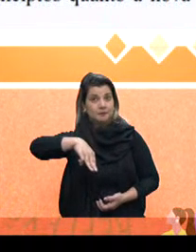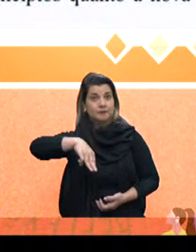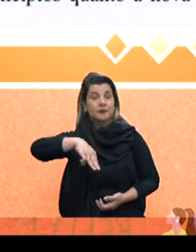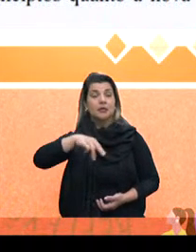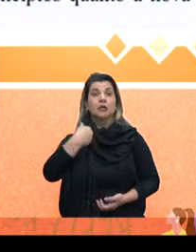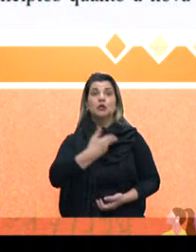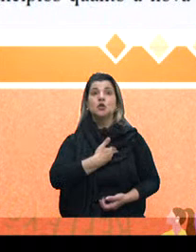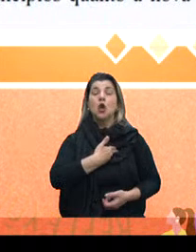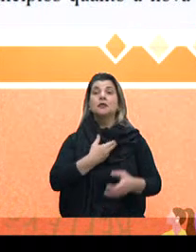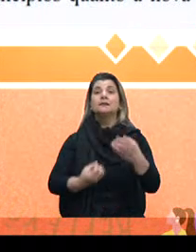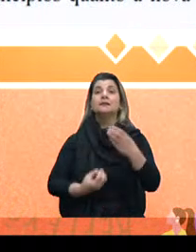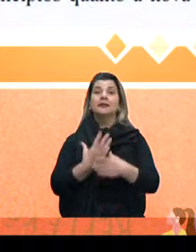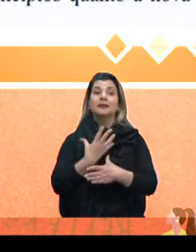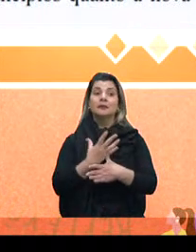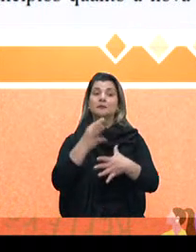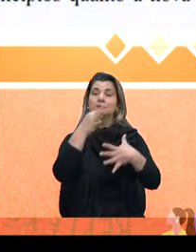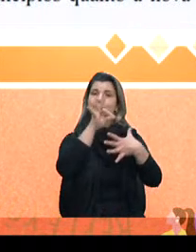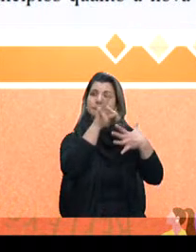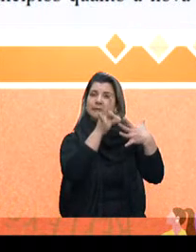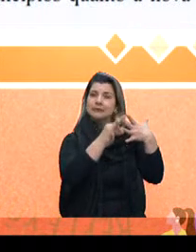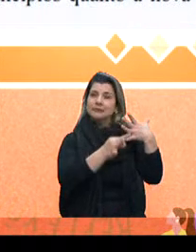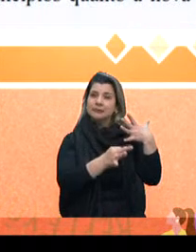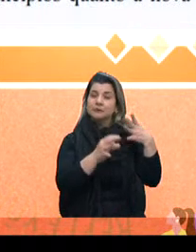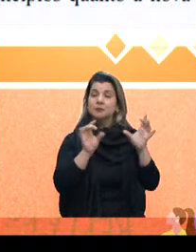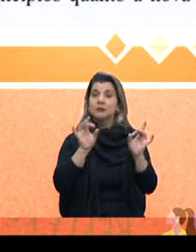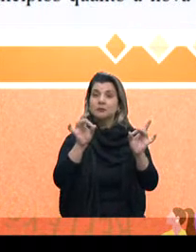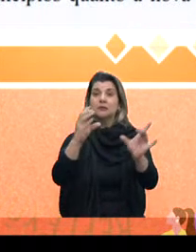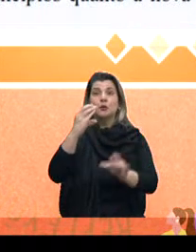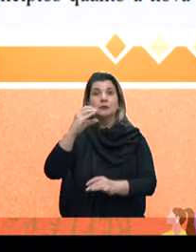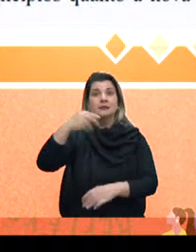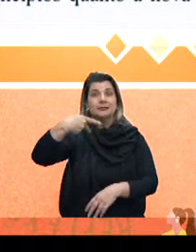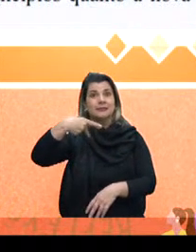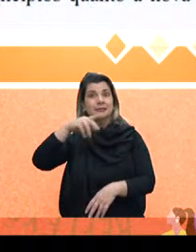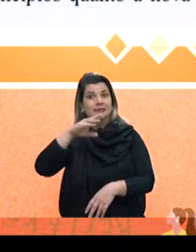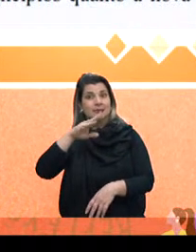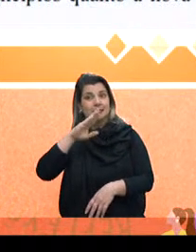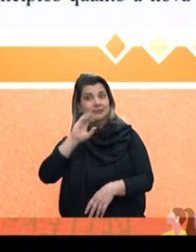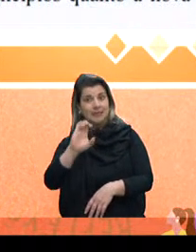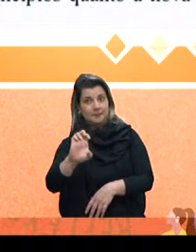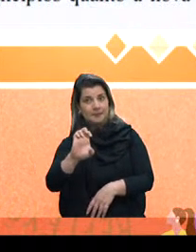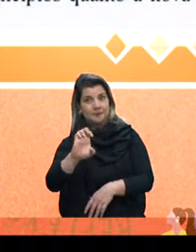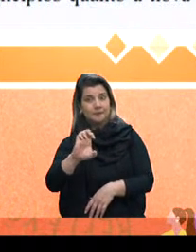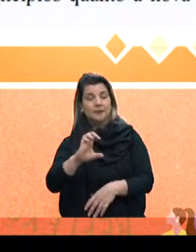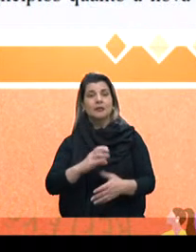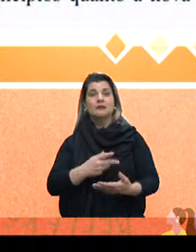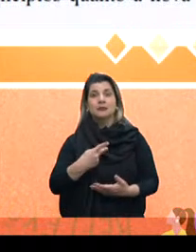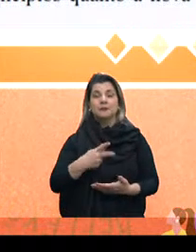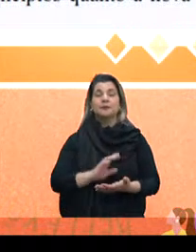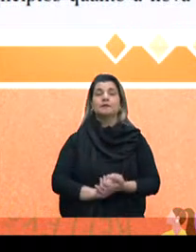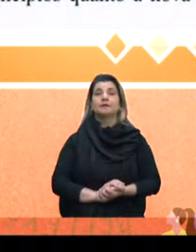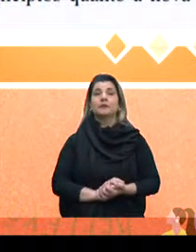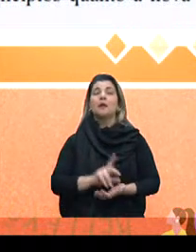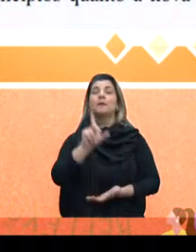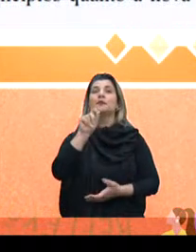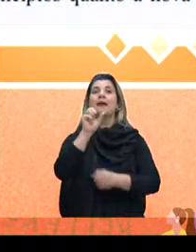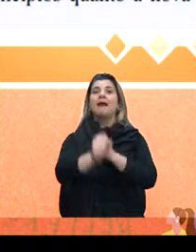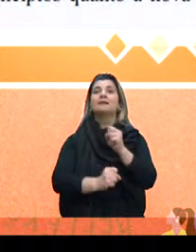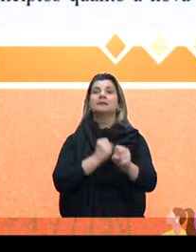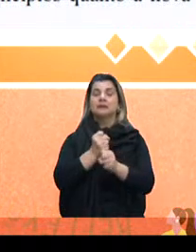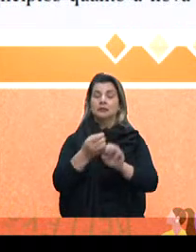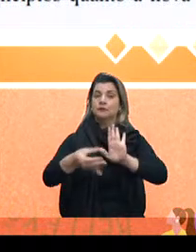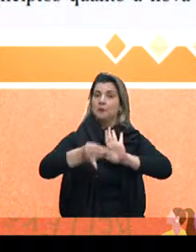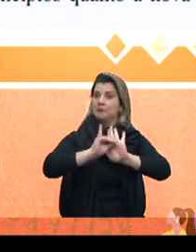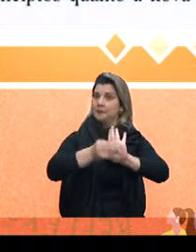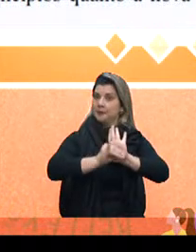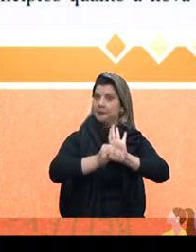nós criaríamos o critério especial da primeira infância, que o CEP. Esse CEP, durante 10 anos, então, vai implementando ele por